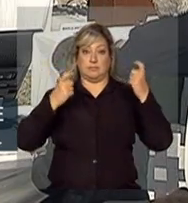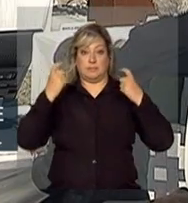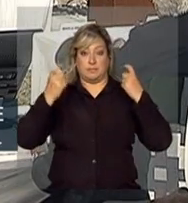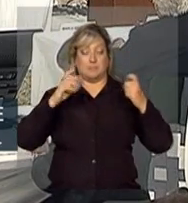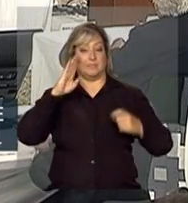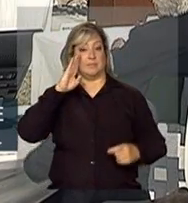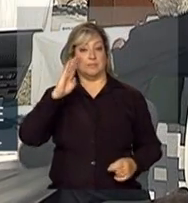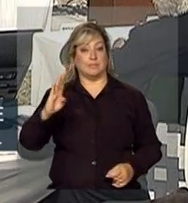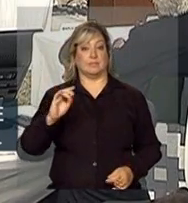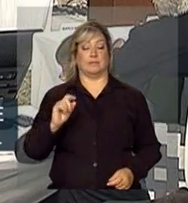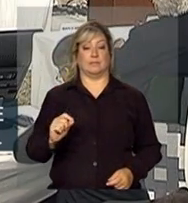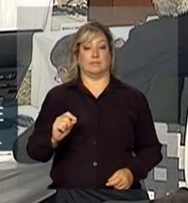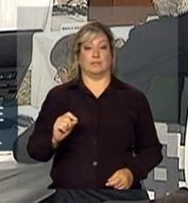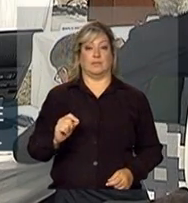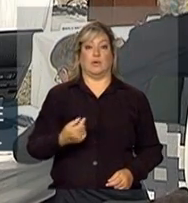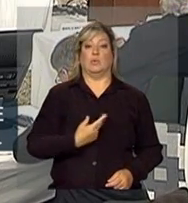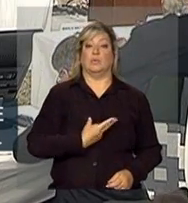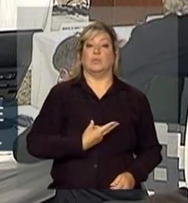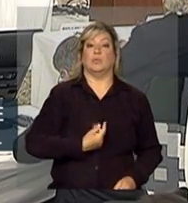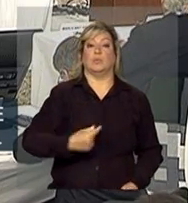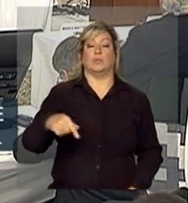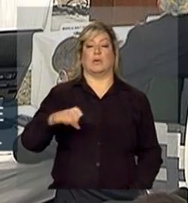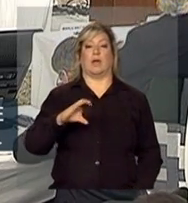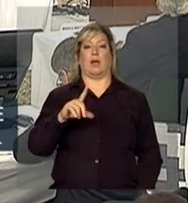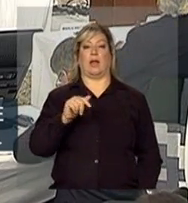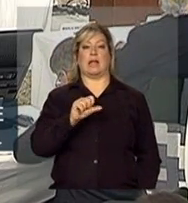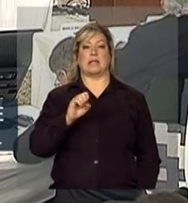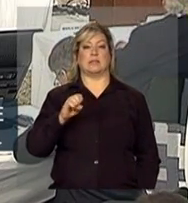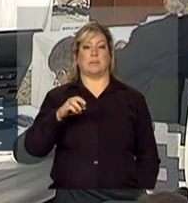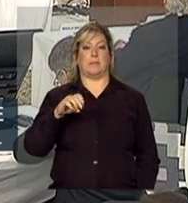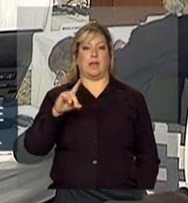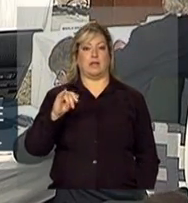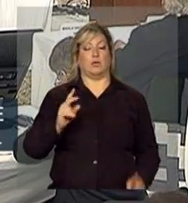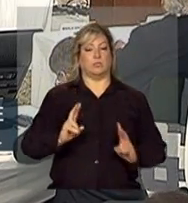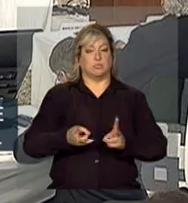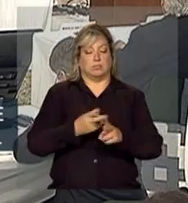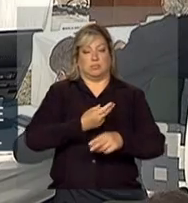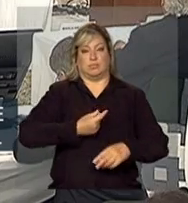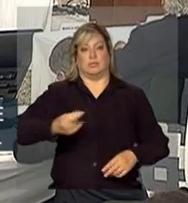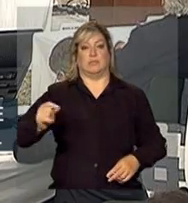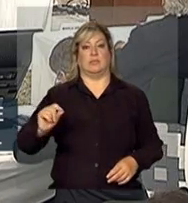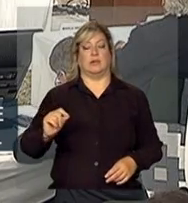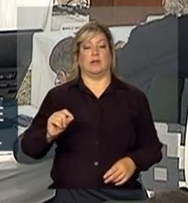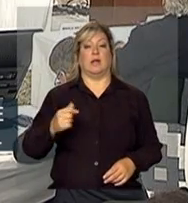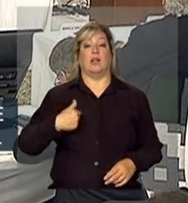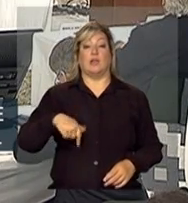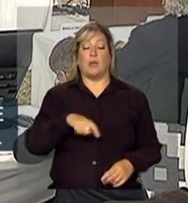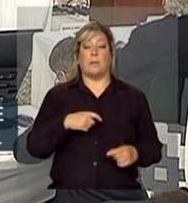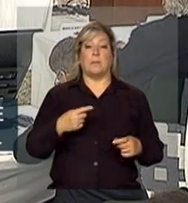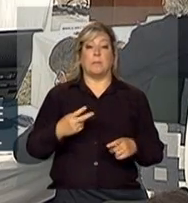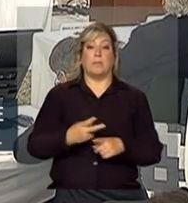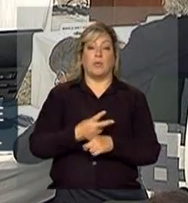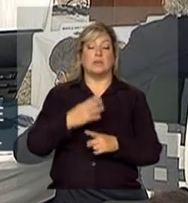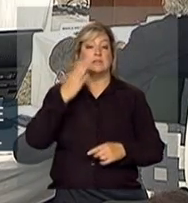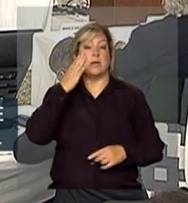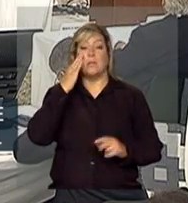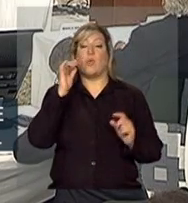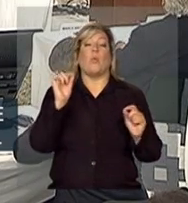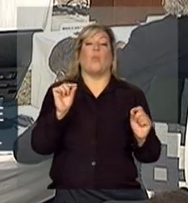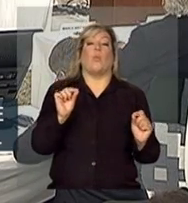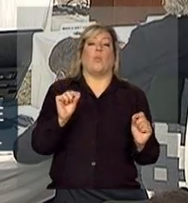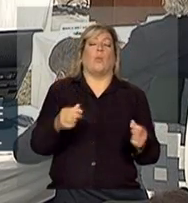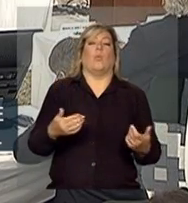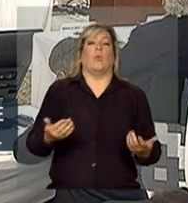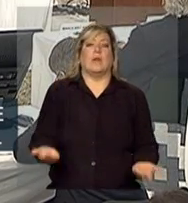sobretudo, pela sustentabilidade da classe média, nós procuramos saber o que é que, o